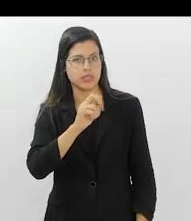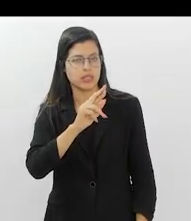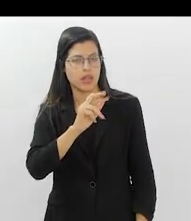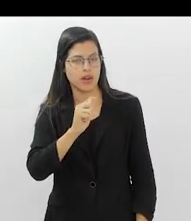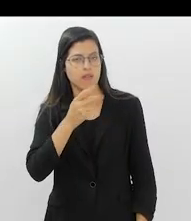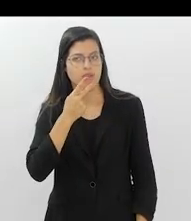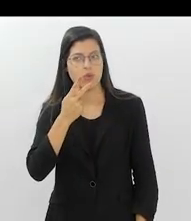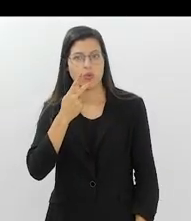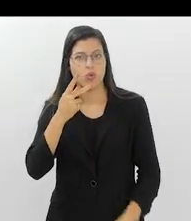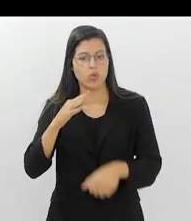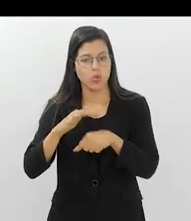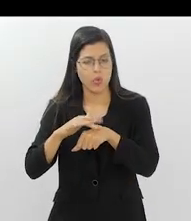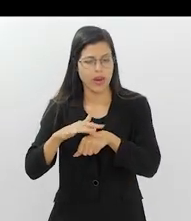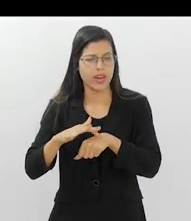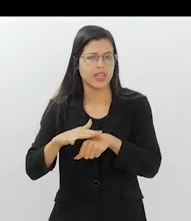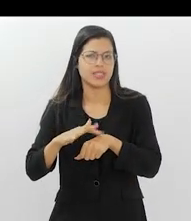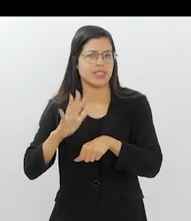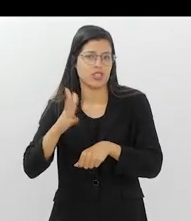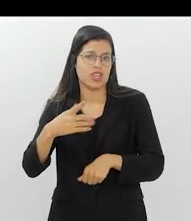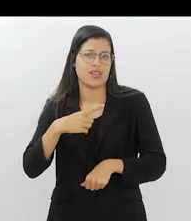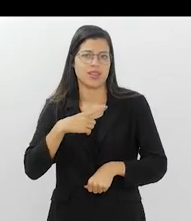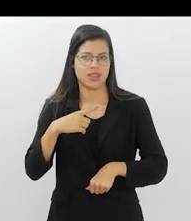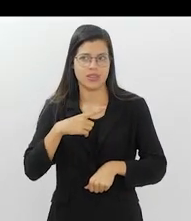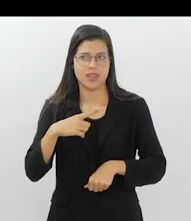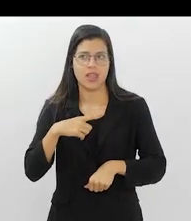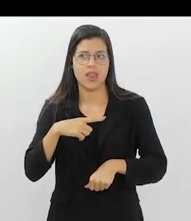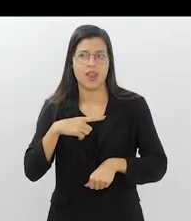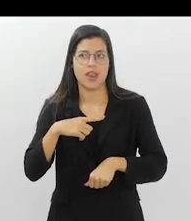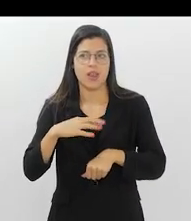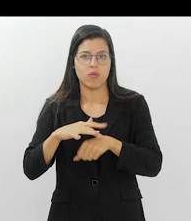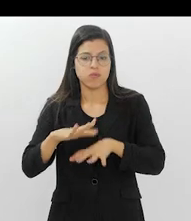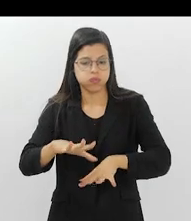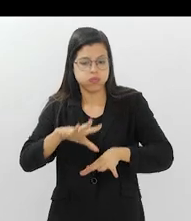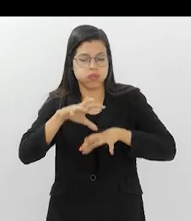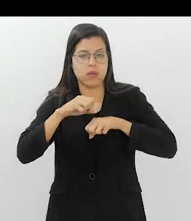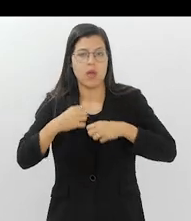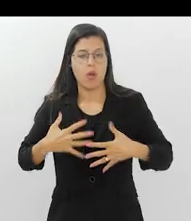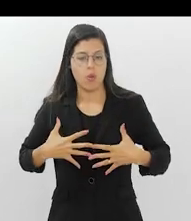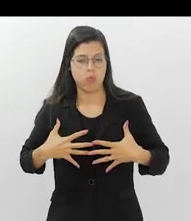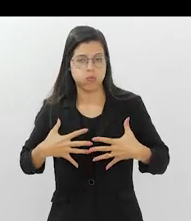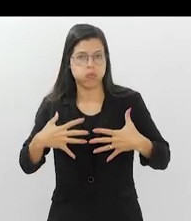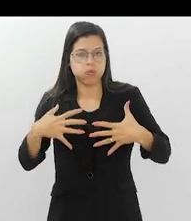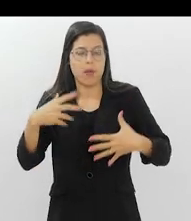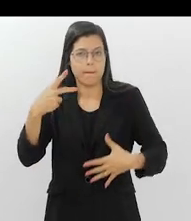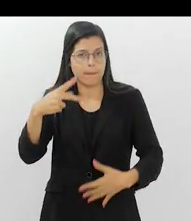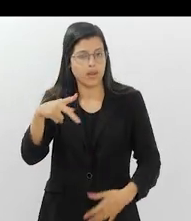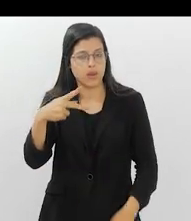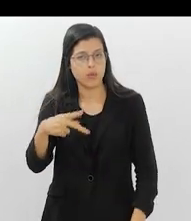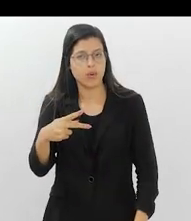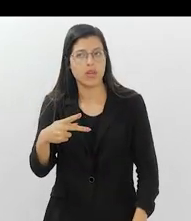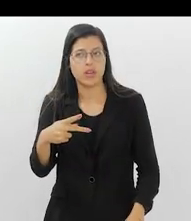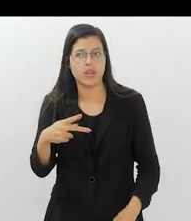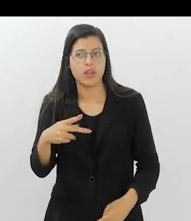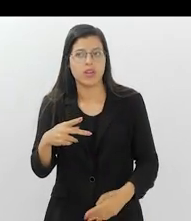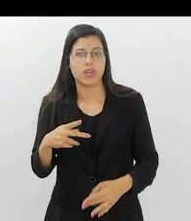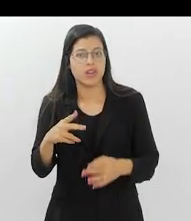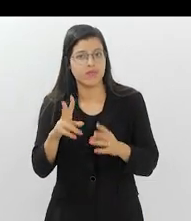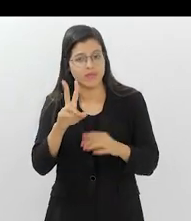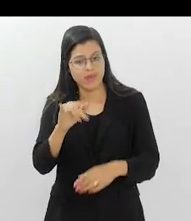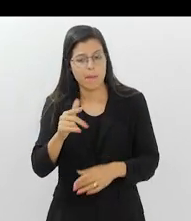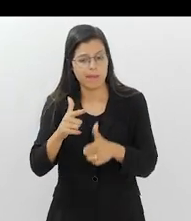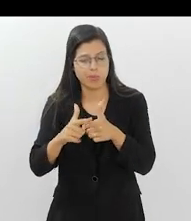doenças pré-existentes, infecções como a pneumonia acabam acarretando um avançar de